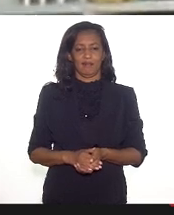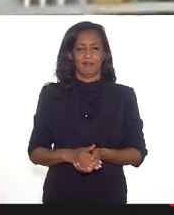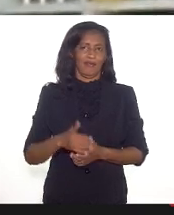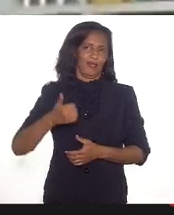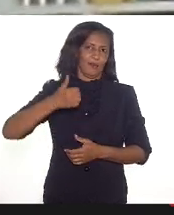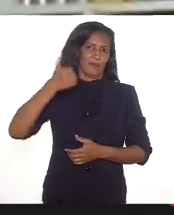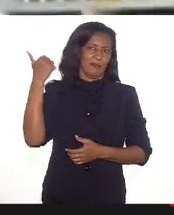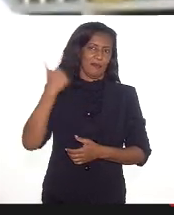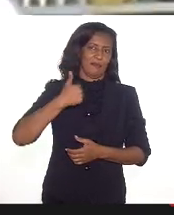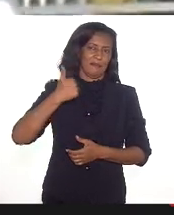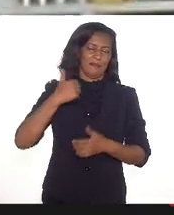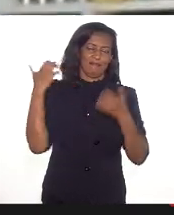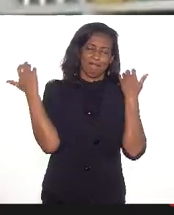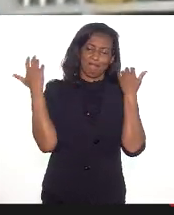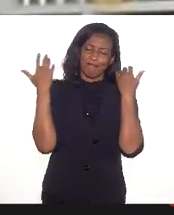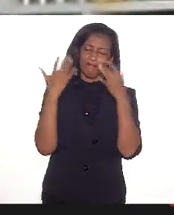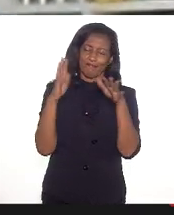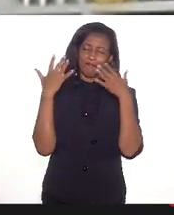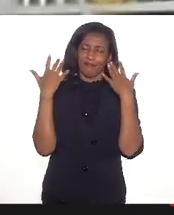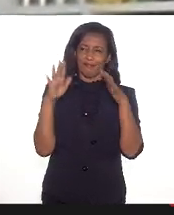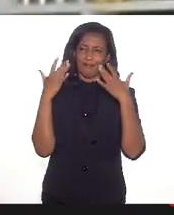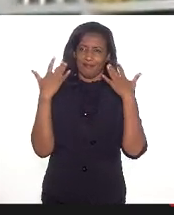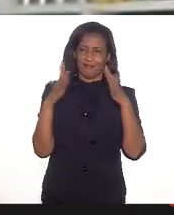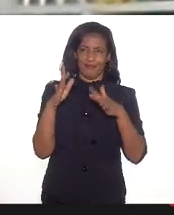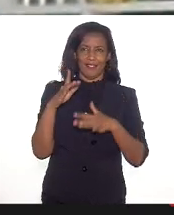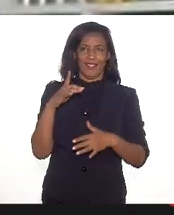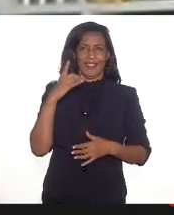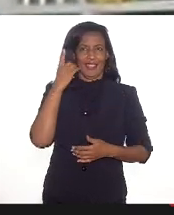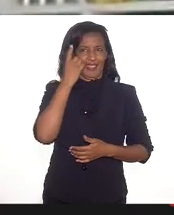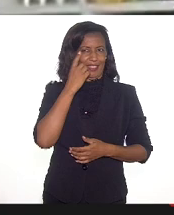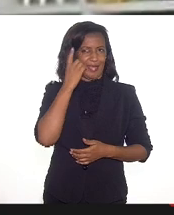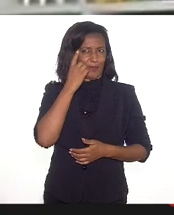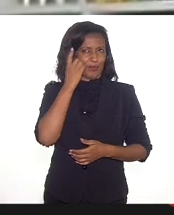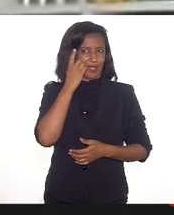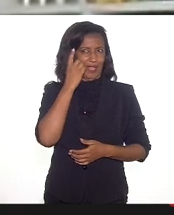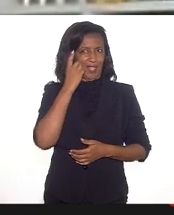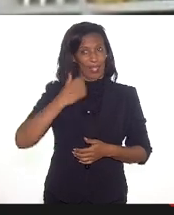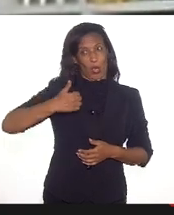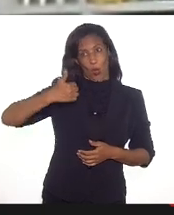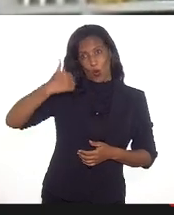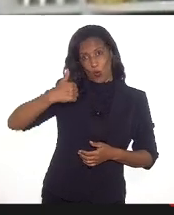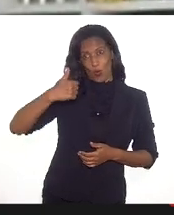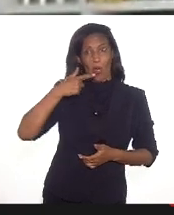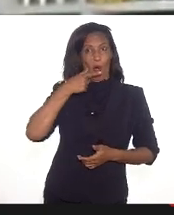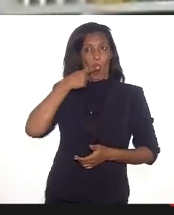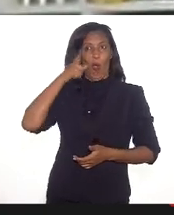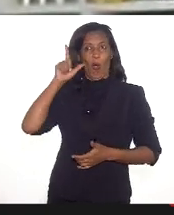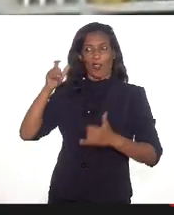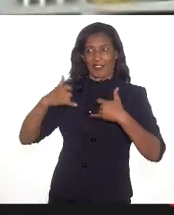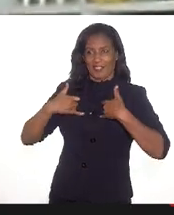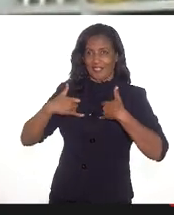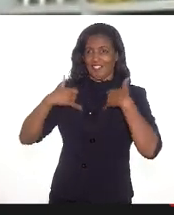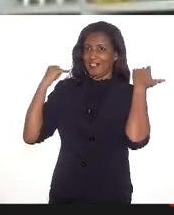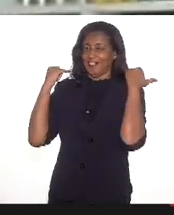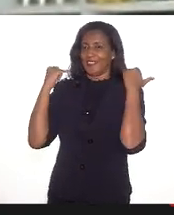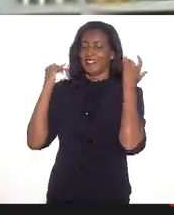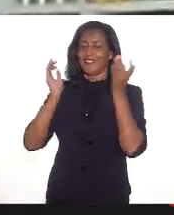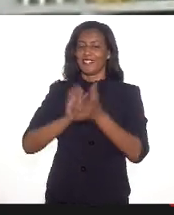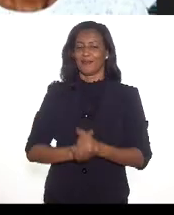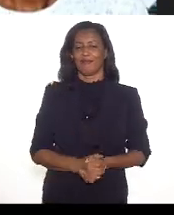parabenizando a deputada por duas razões. Uma, pela passagem do seu aniversário no dia de ontem.